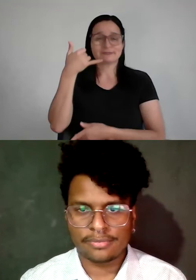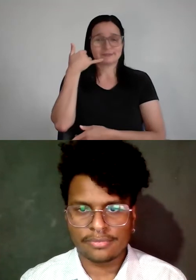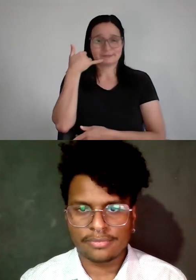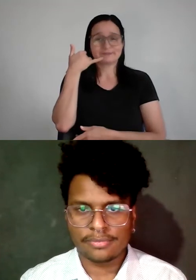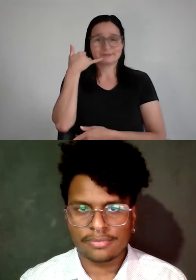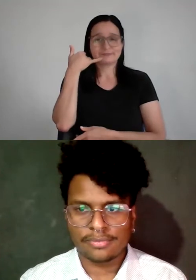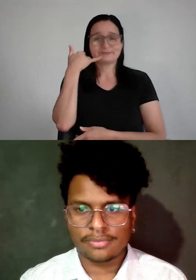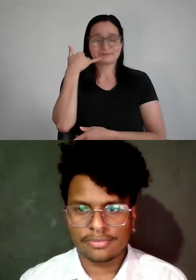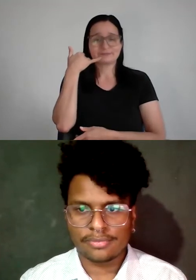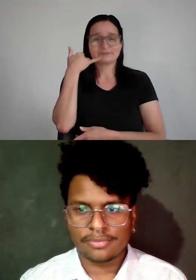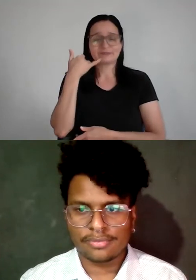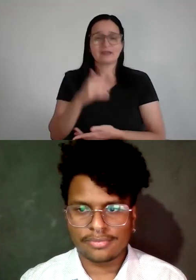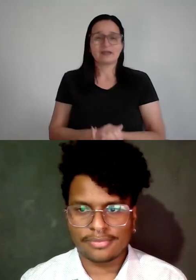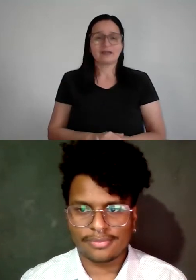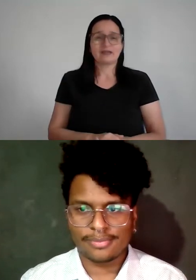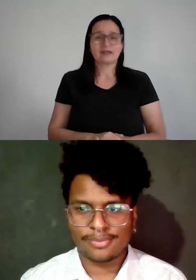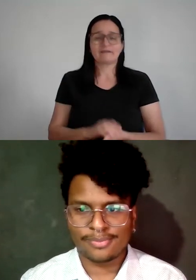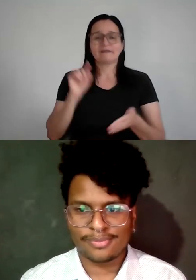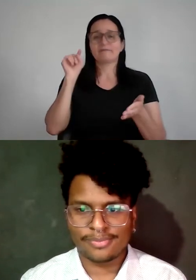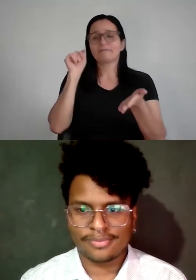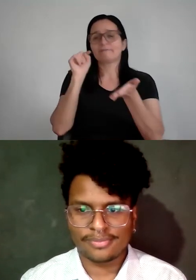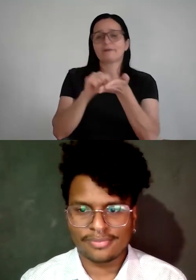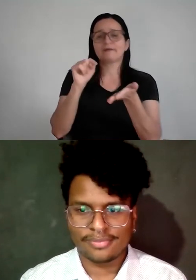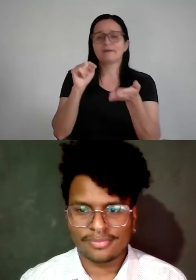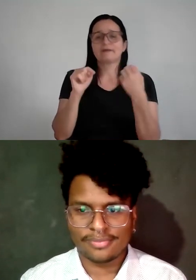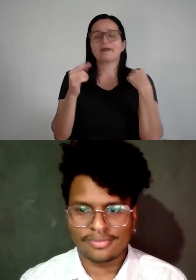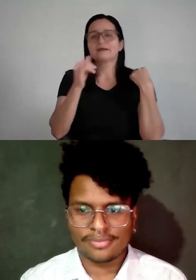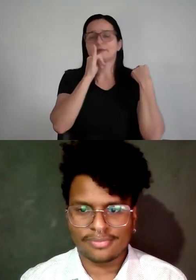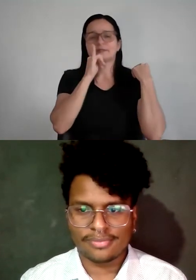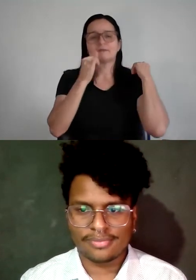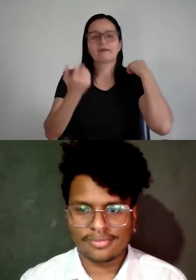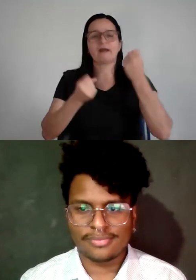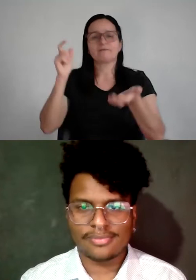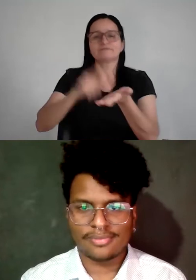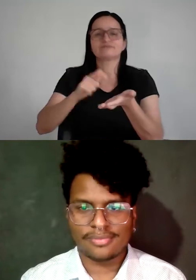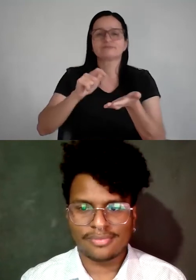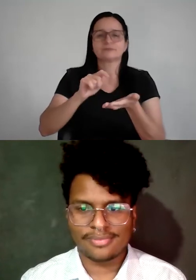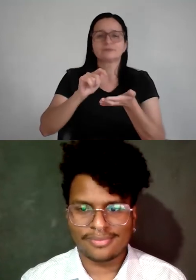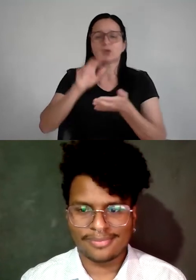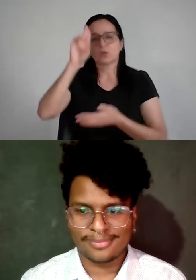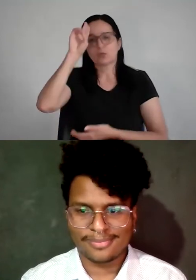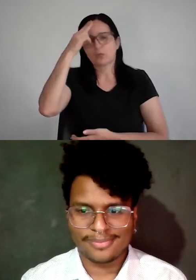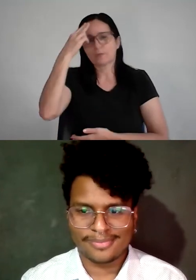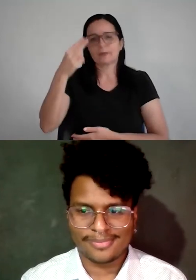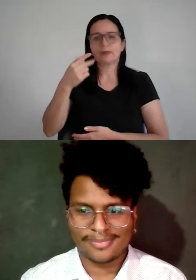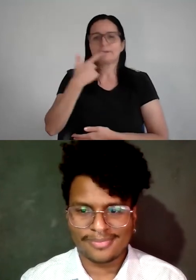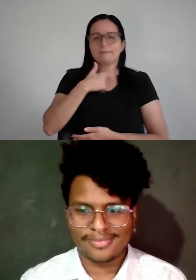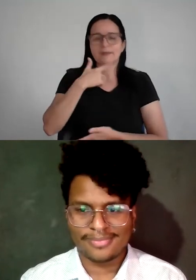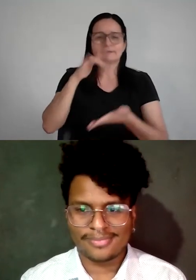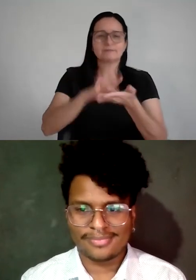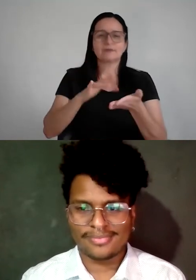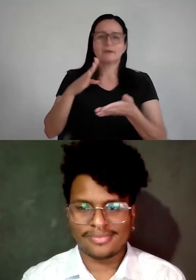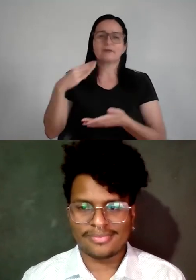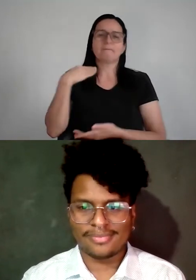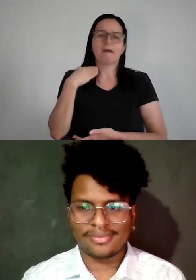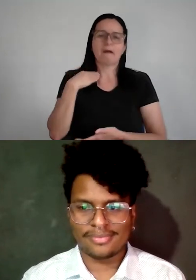tudo, touch, aplicativo de carro, Uber, pá, pede uma pizza, pá, faça uma transação no banco, pá,